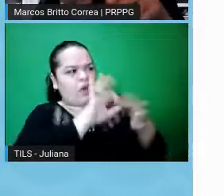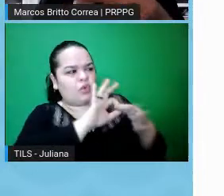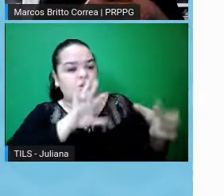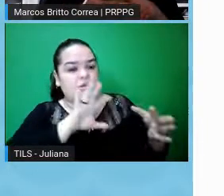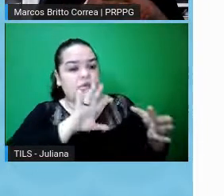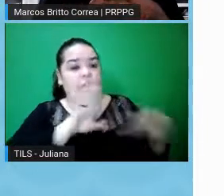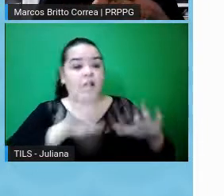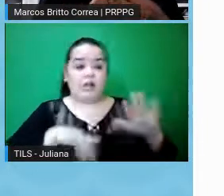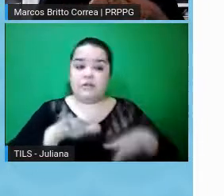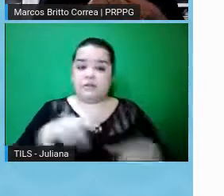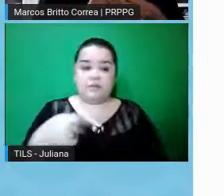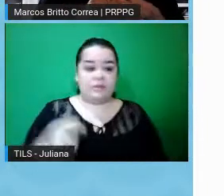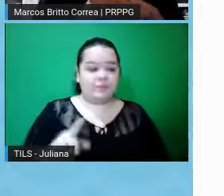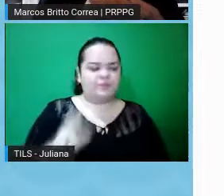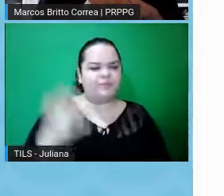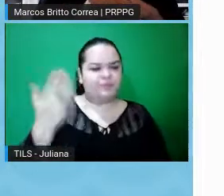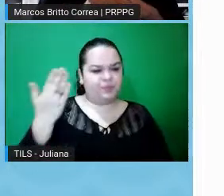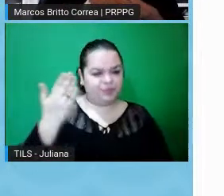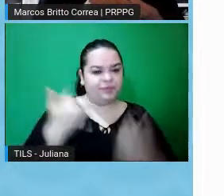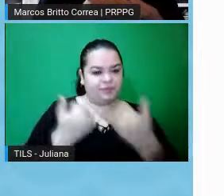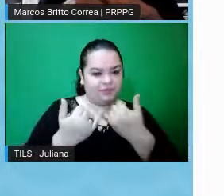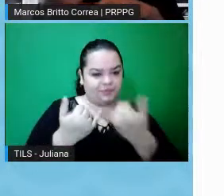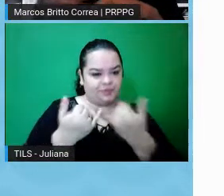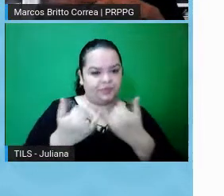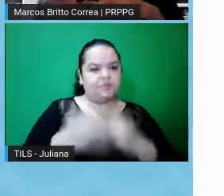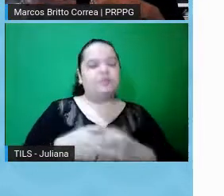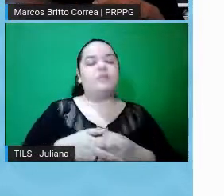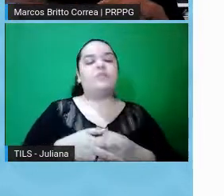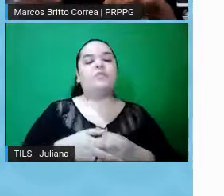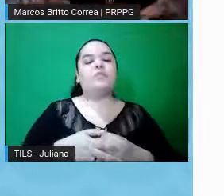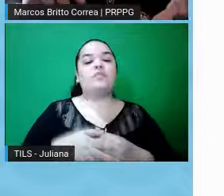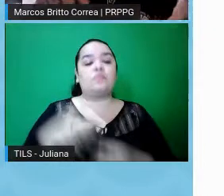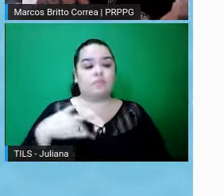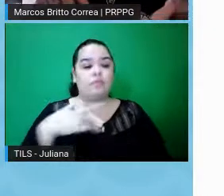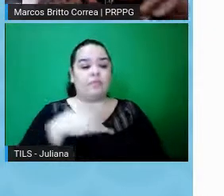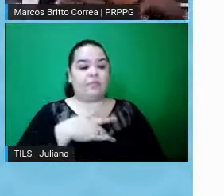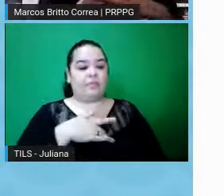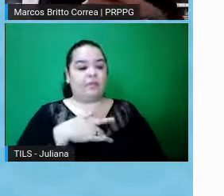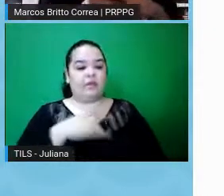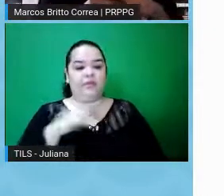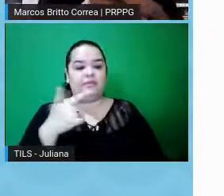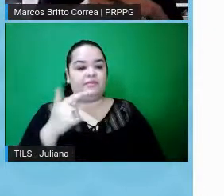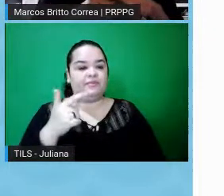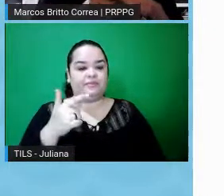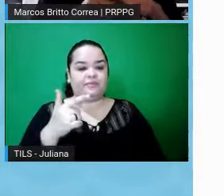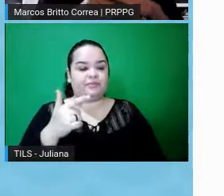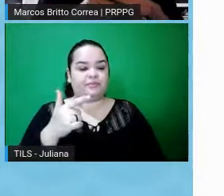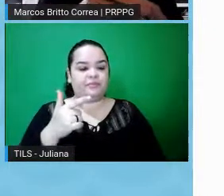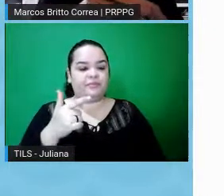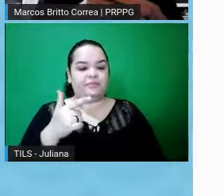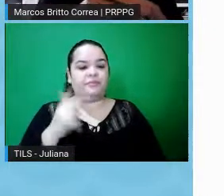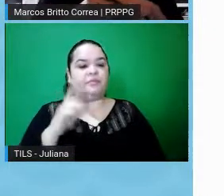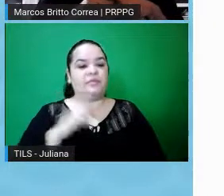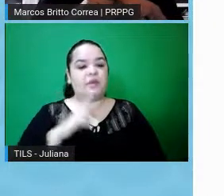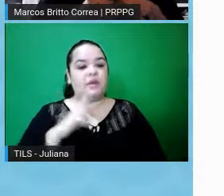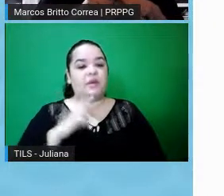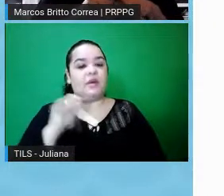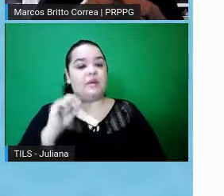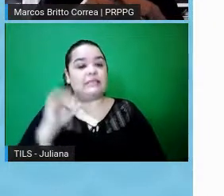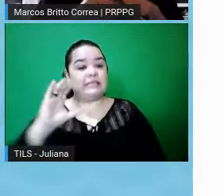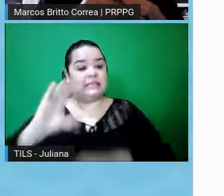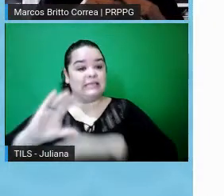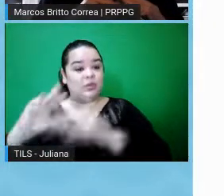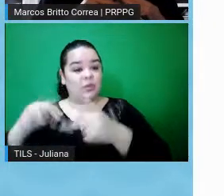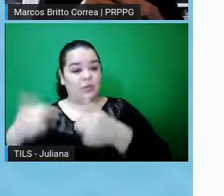exemplo aqui, uma vez a gente fez um, porque na área da saúde não tem aquelas exceções que estão ali, né, que existem para ciências humanas